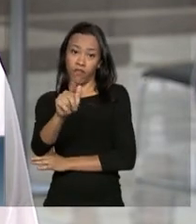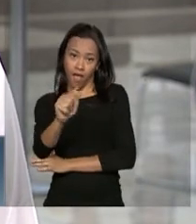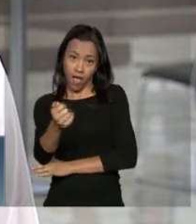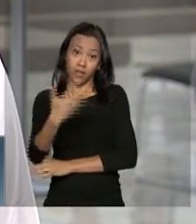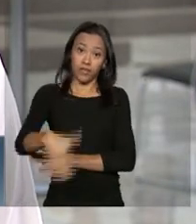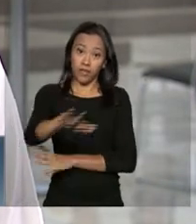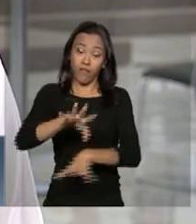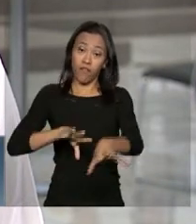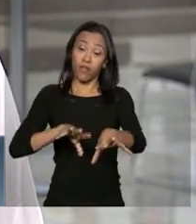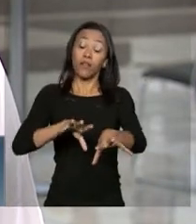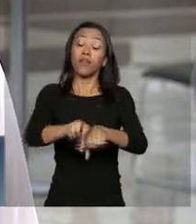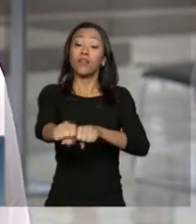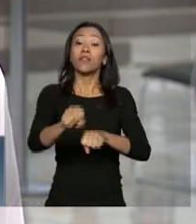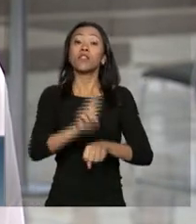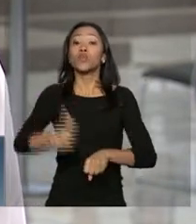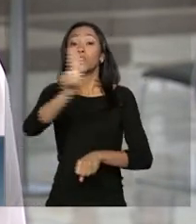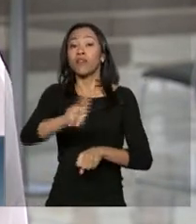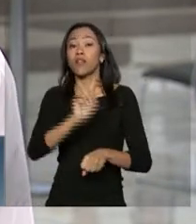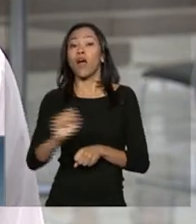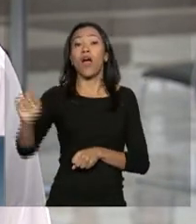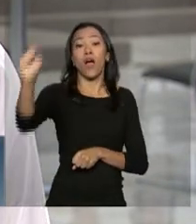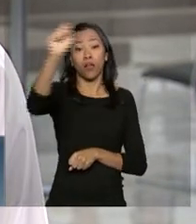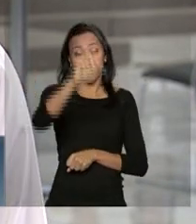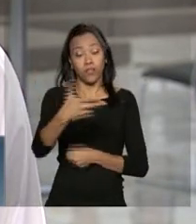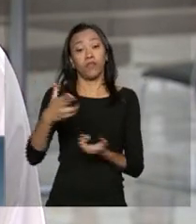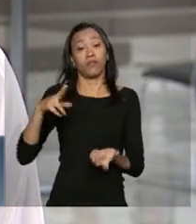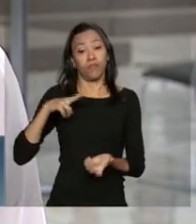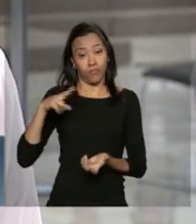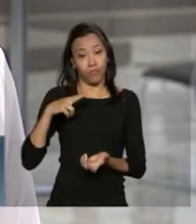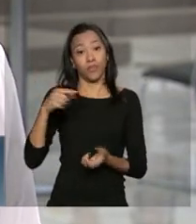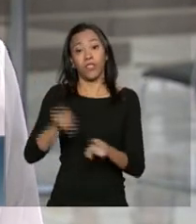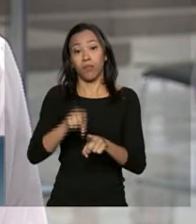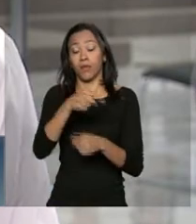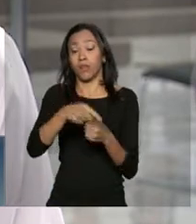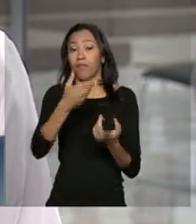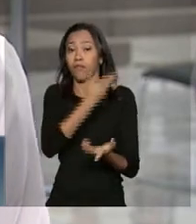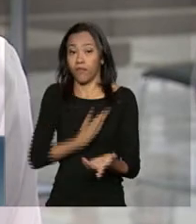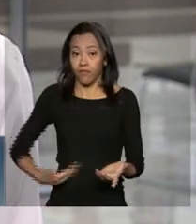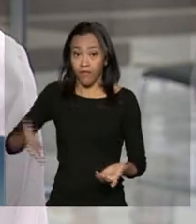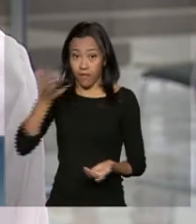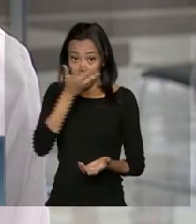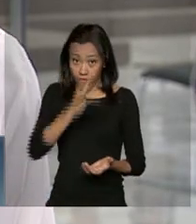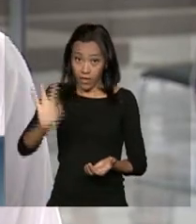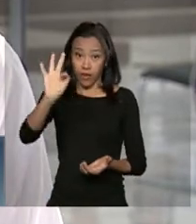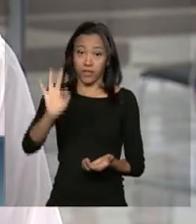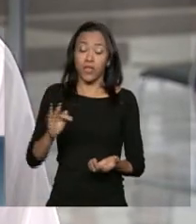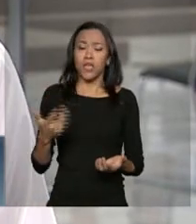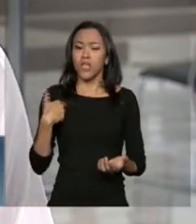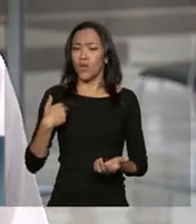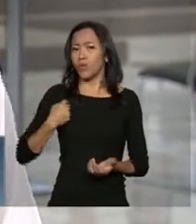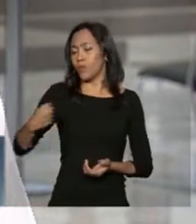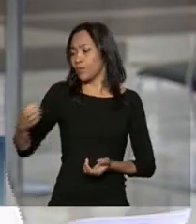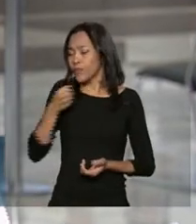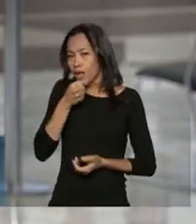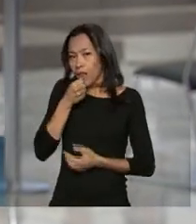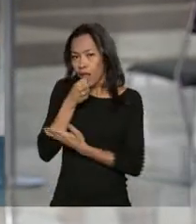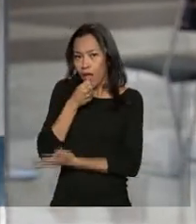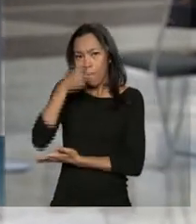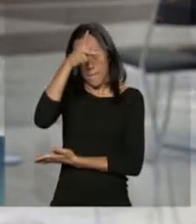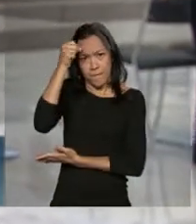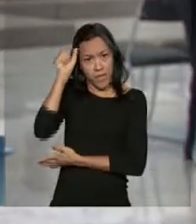em universidades públicas e privadas. Esse é o último balanço do governo federal. E eu estou aqui ao lado da prefeita de